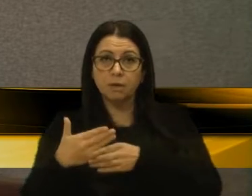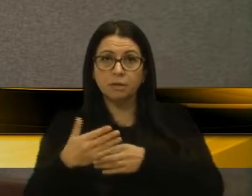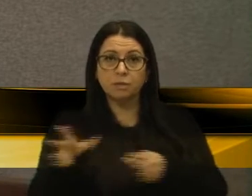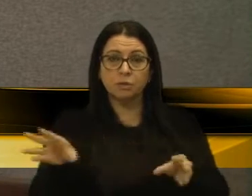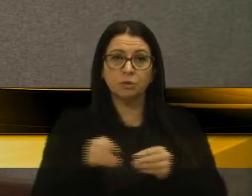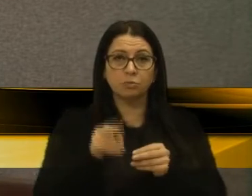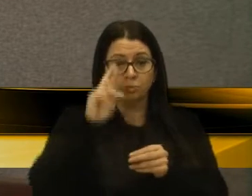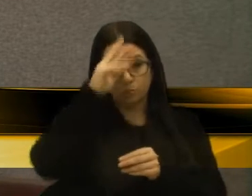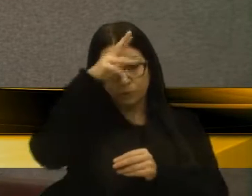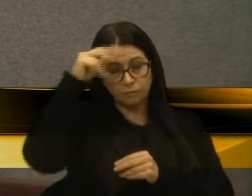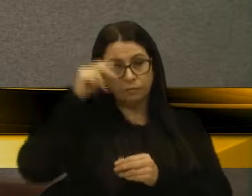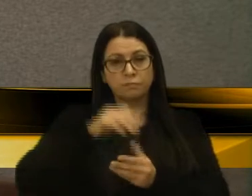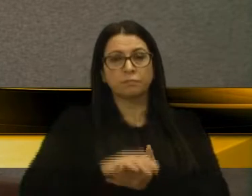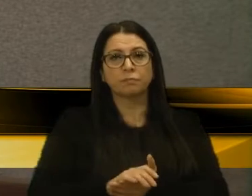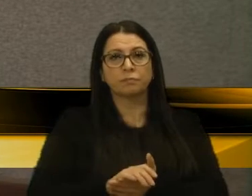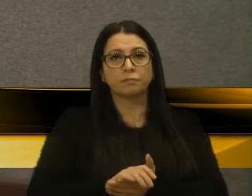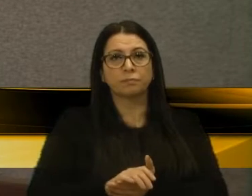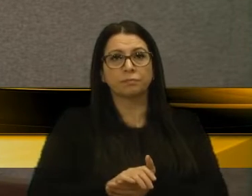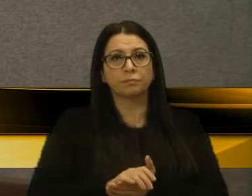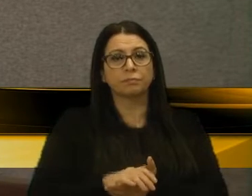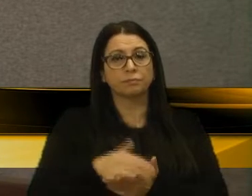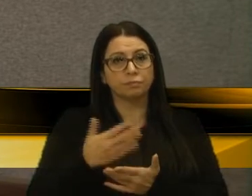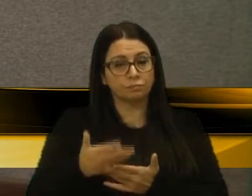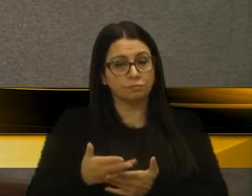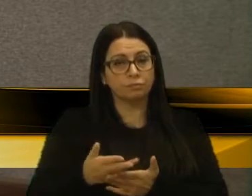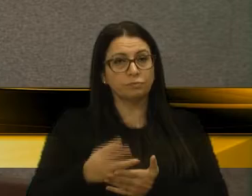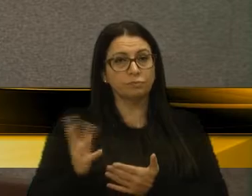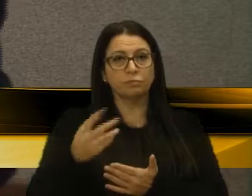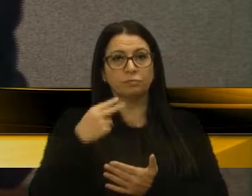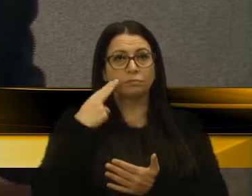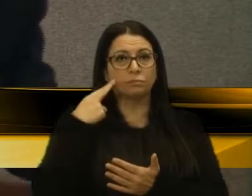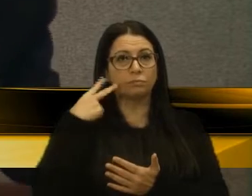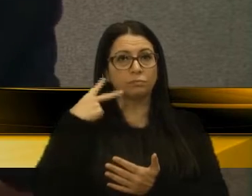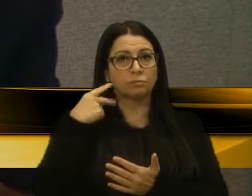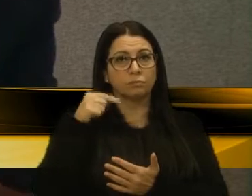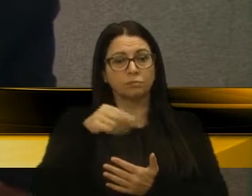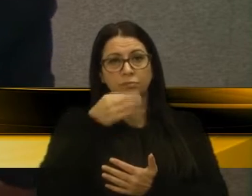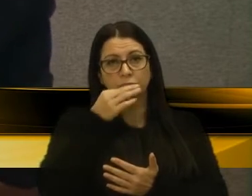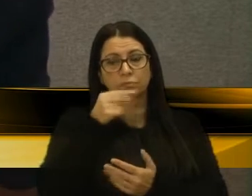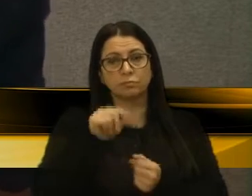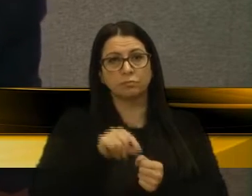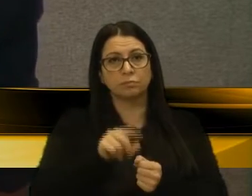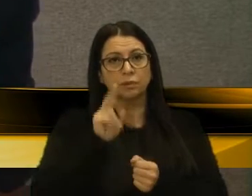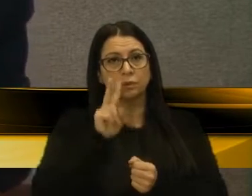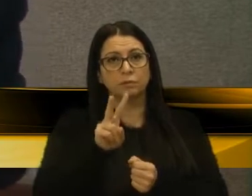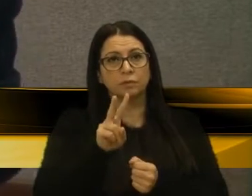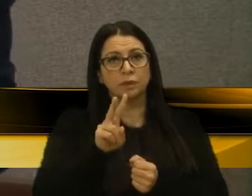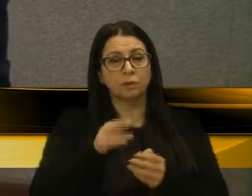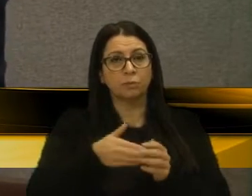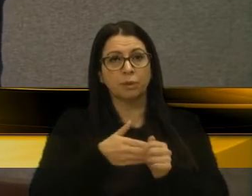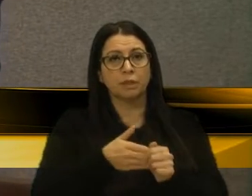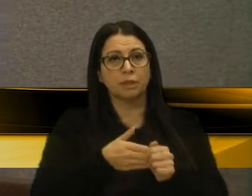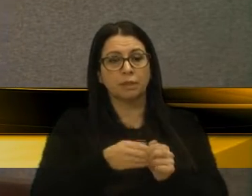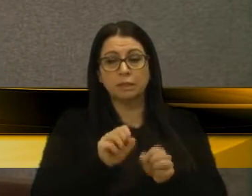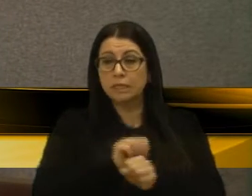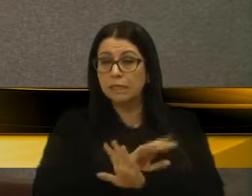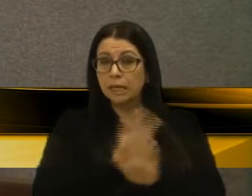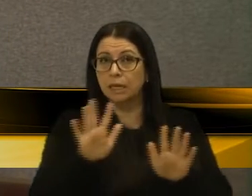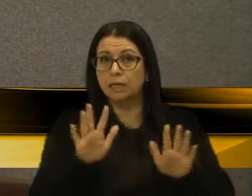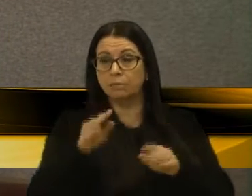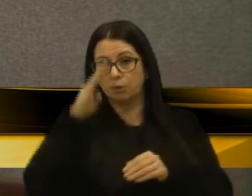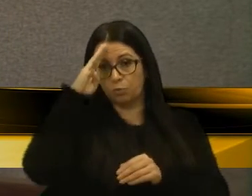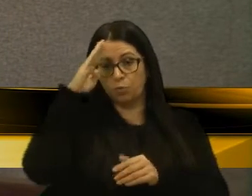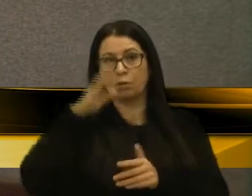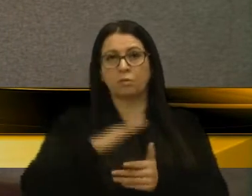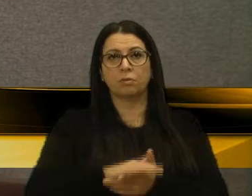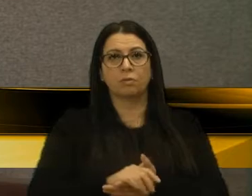resume o prefeito Marquizan. Então, senhoras e senhores, aqui em Caxias a gente vê uma orientação explícita para que